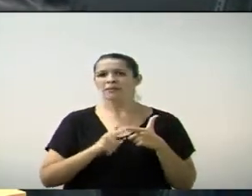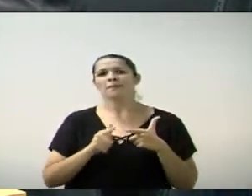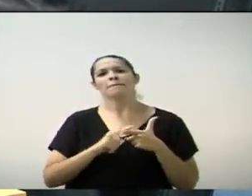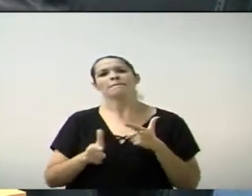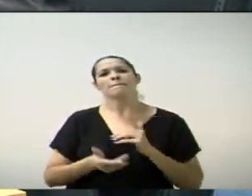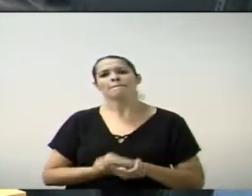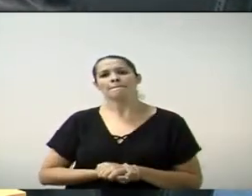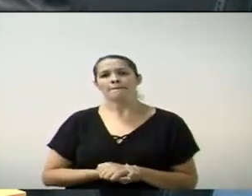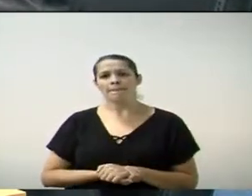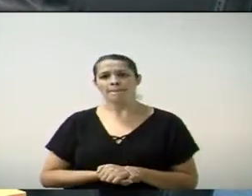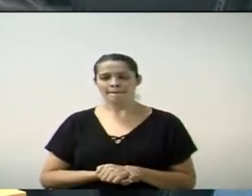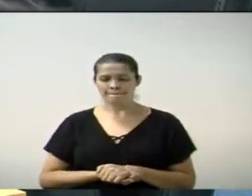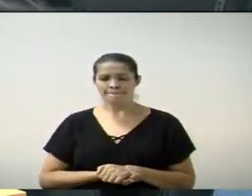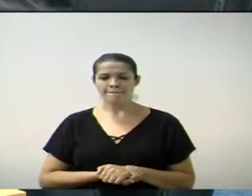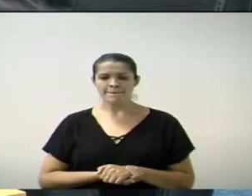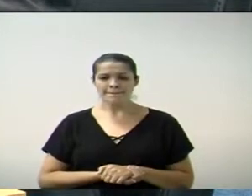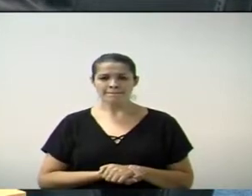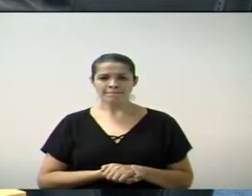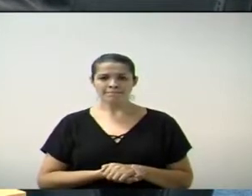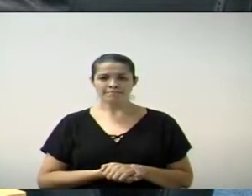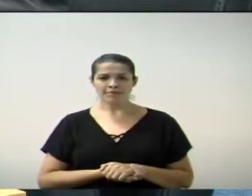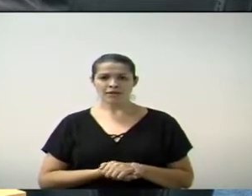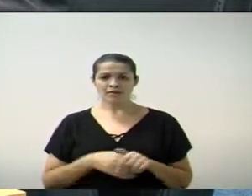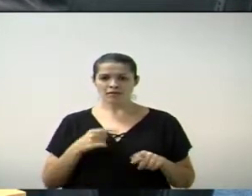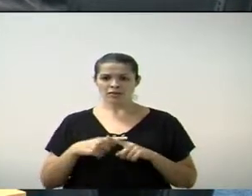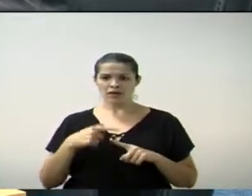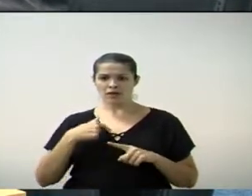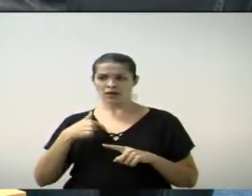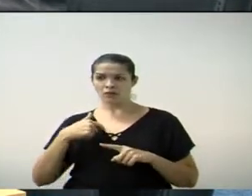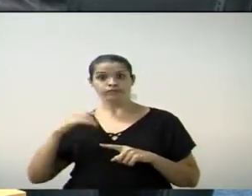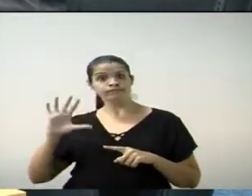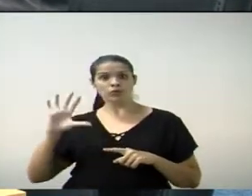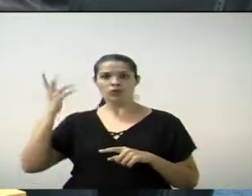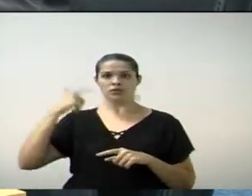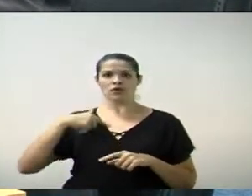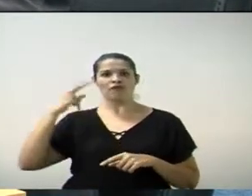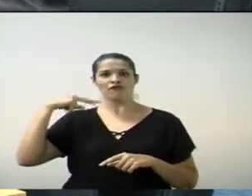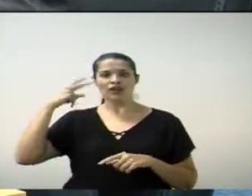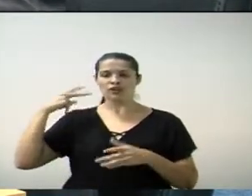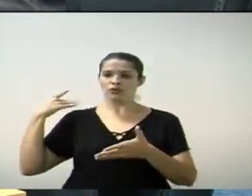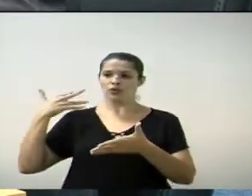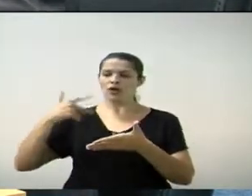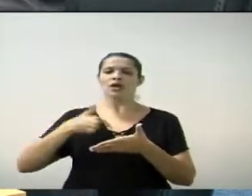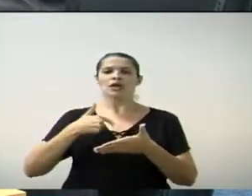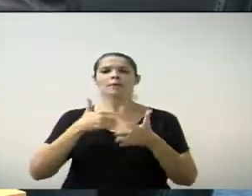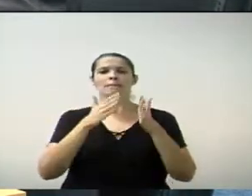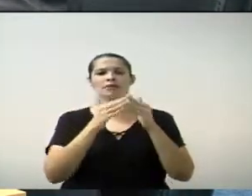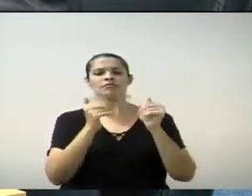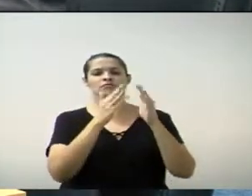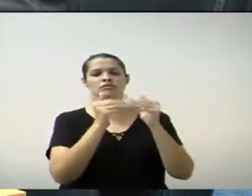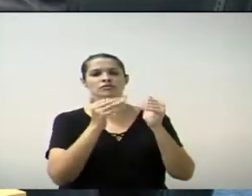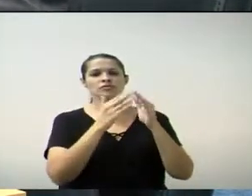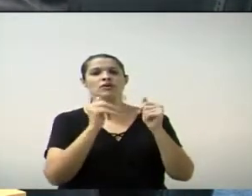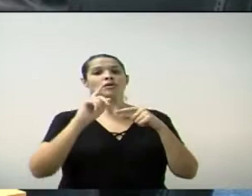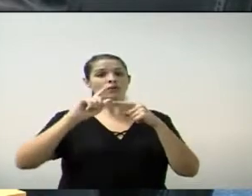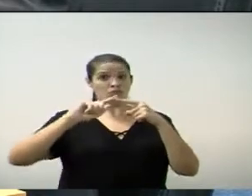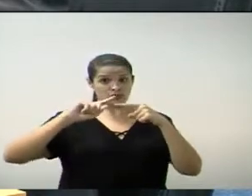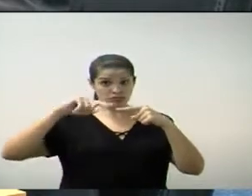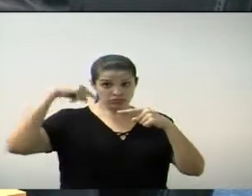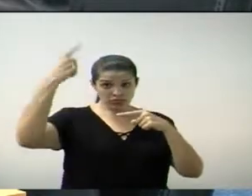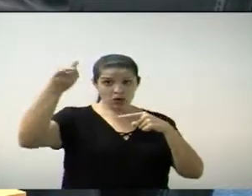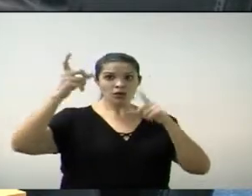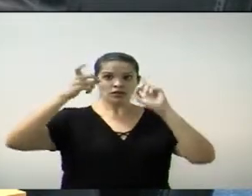E, assim, eu vou um pouco mais além. Desde quando virei vereador, tenho feito pedidos e na próxima sessão vocês vão ver um pedido meu, oficial,